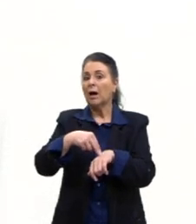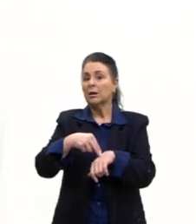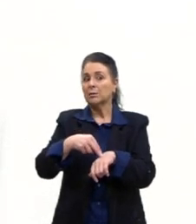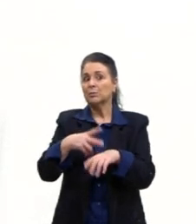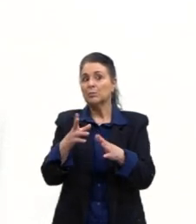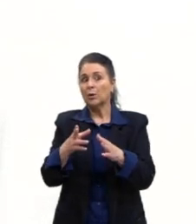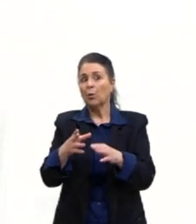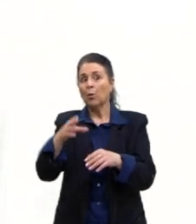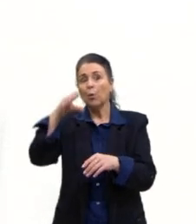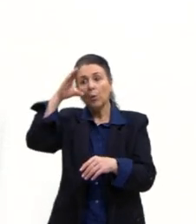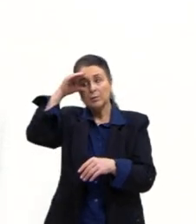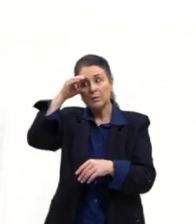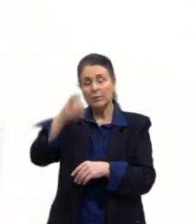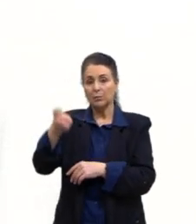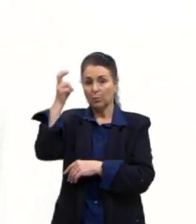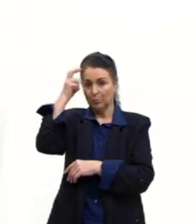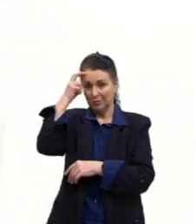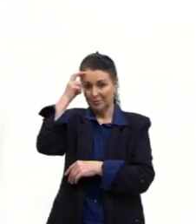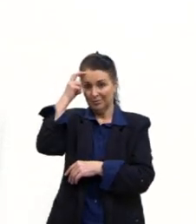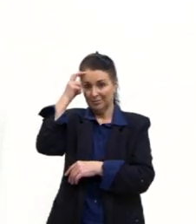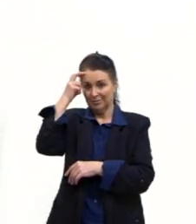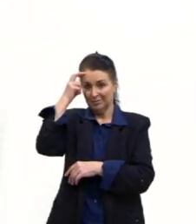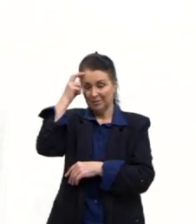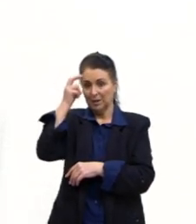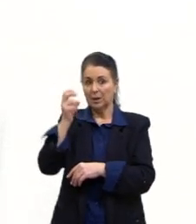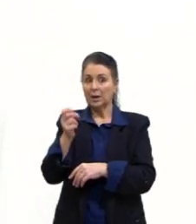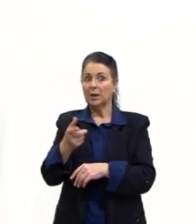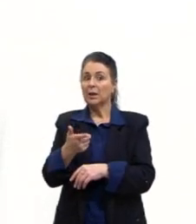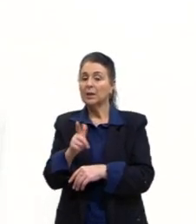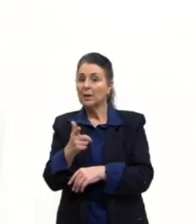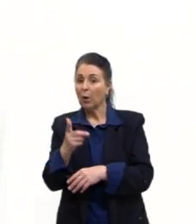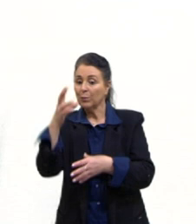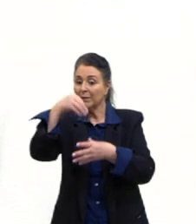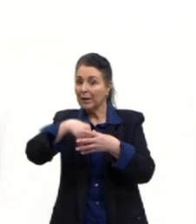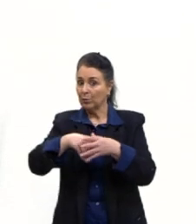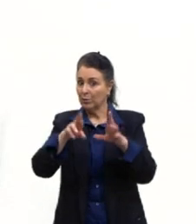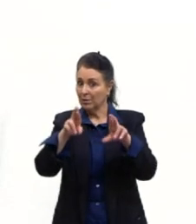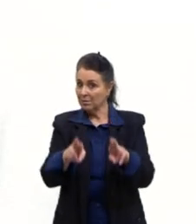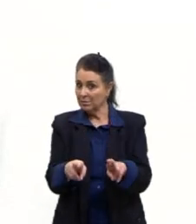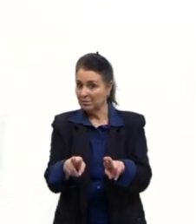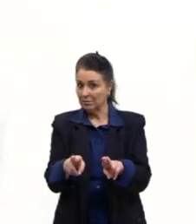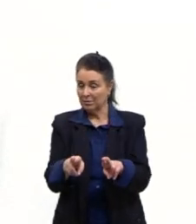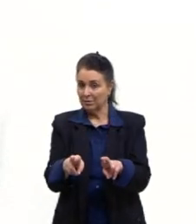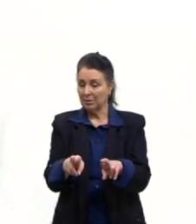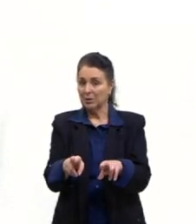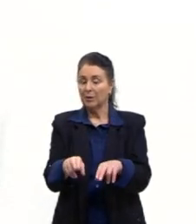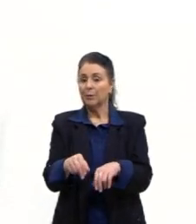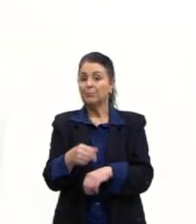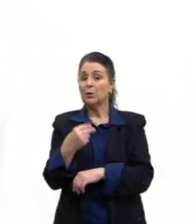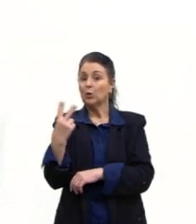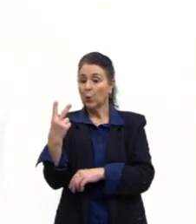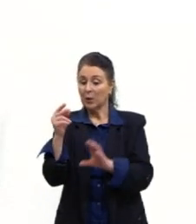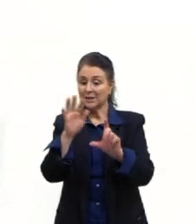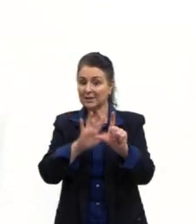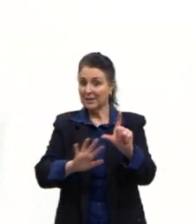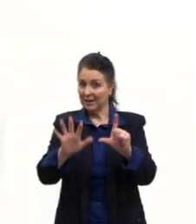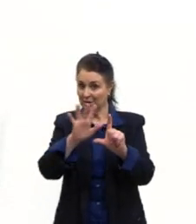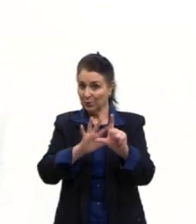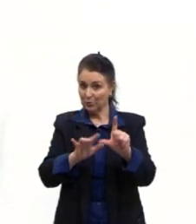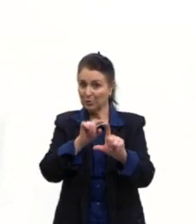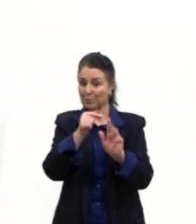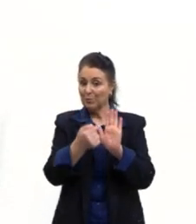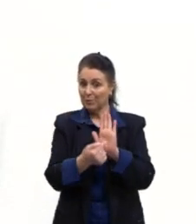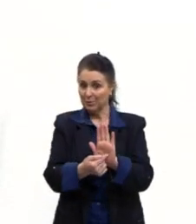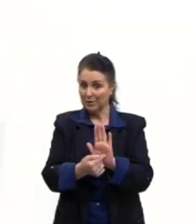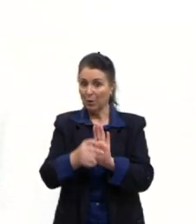elas não possuem validade dentro dessa região, tá? Agonizado. Então, começa por aí. Trouxe dois QR Codes aqui, vai mostrar o